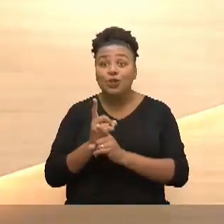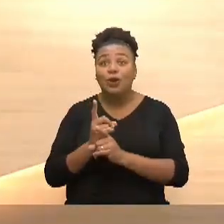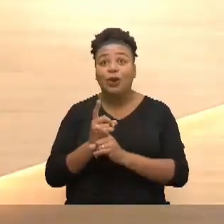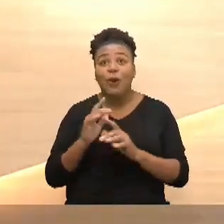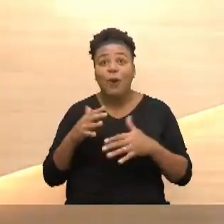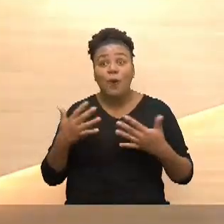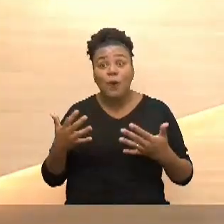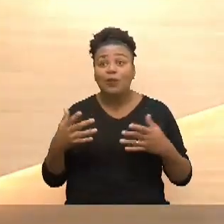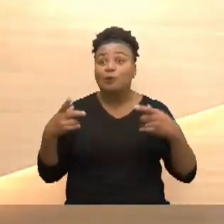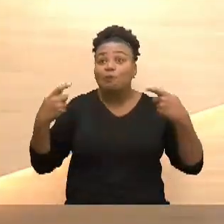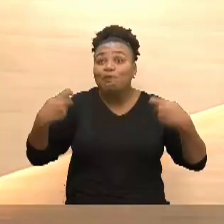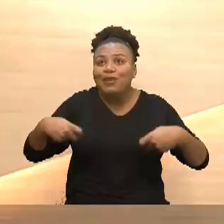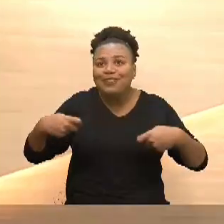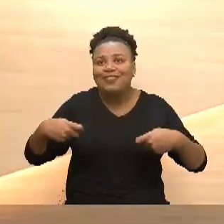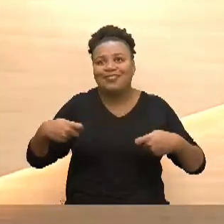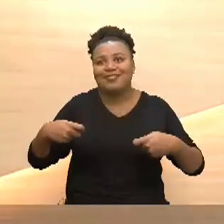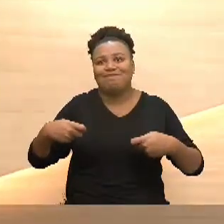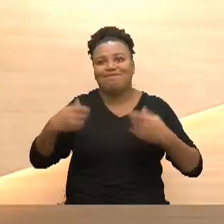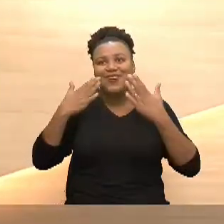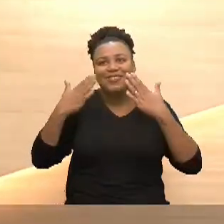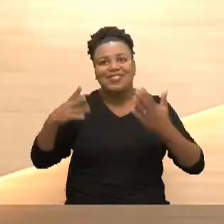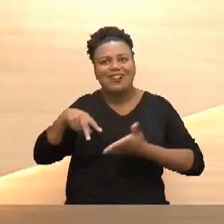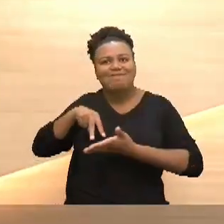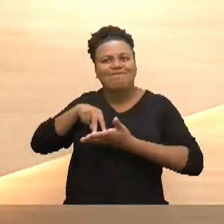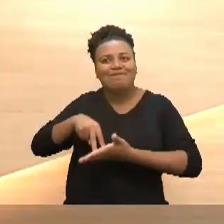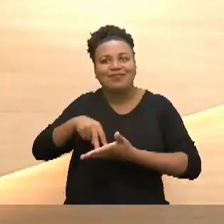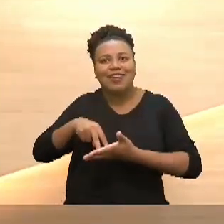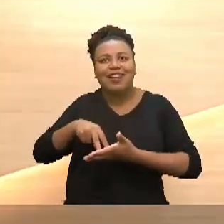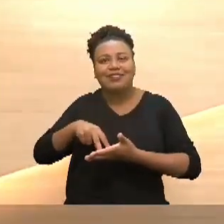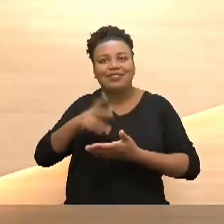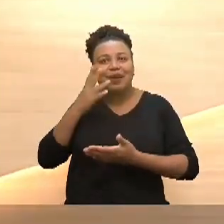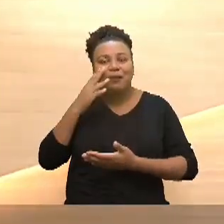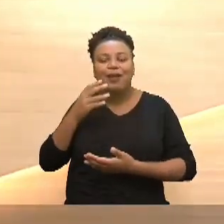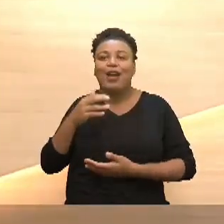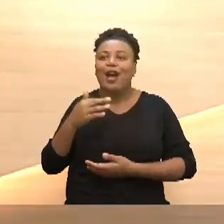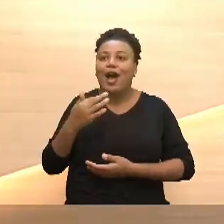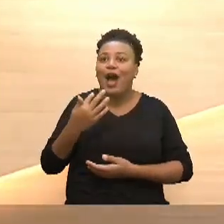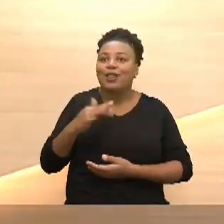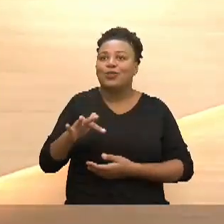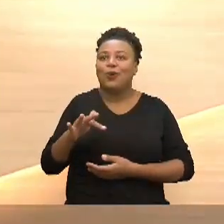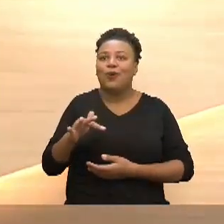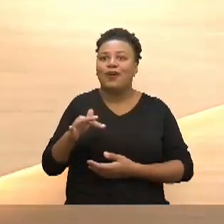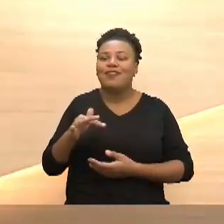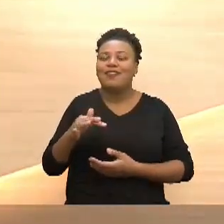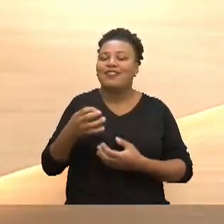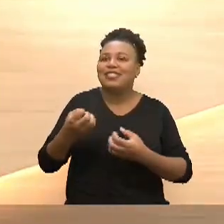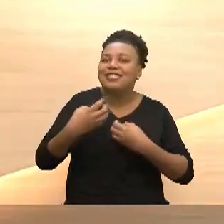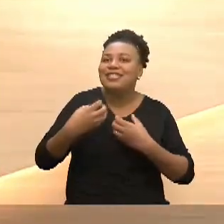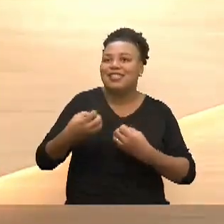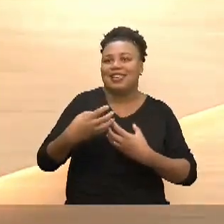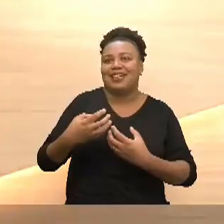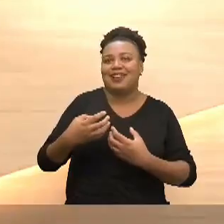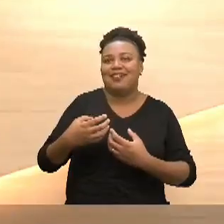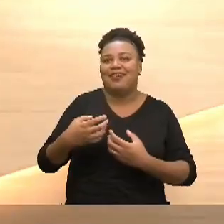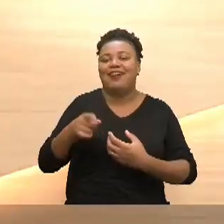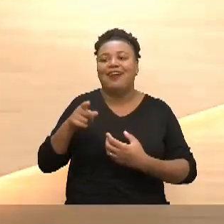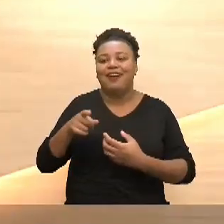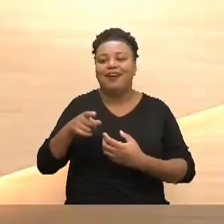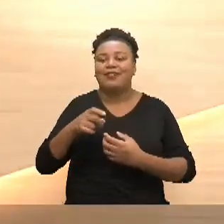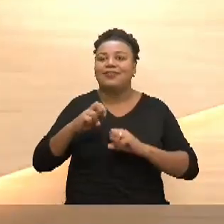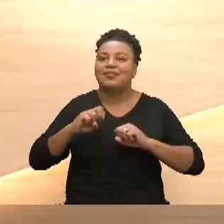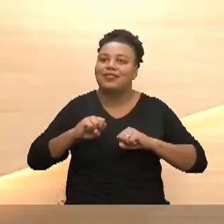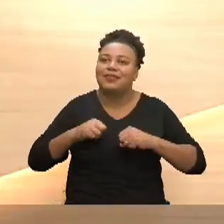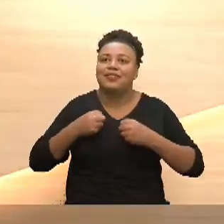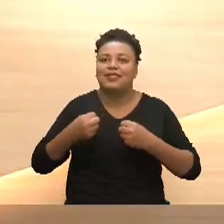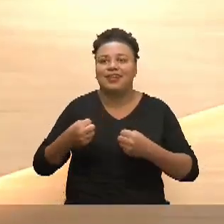quando a gente precisa né é a famosa a dor ensina a gemer então essa força a gente encontra dentro